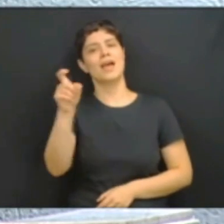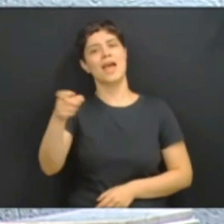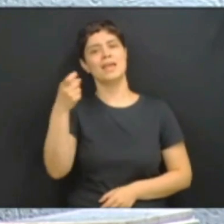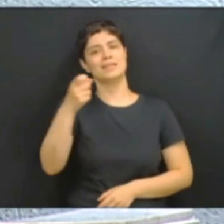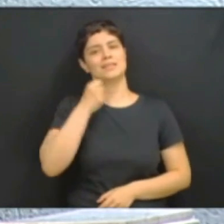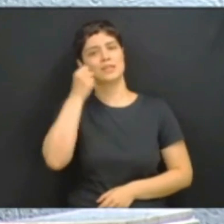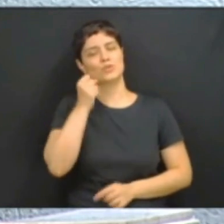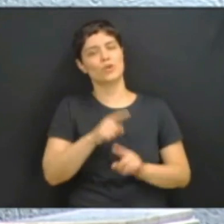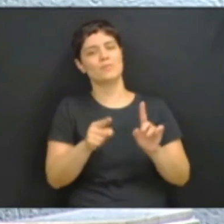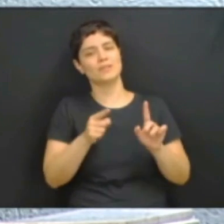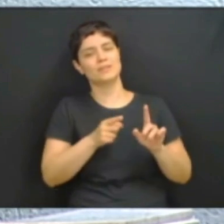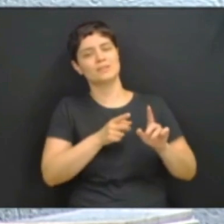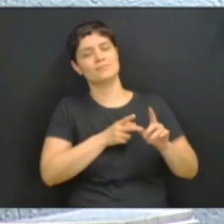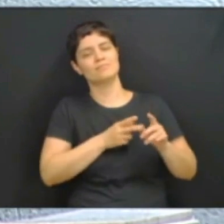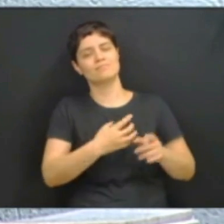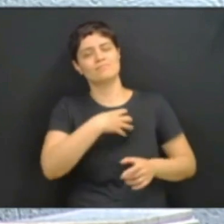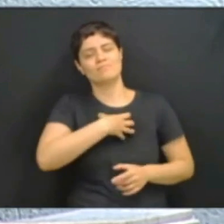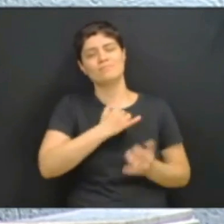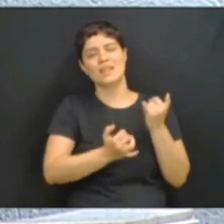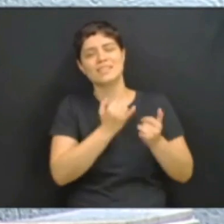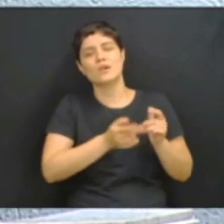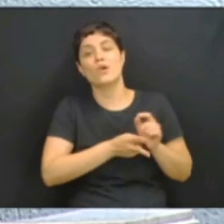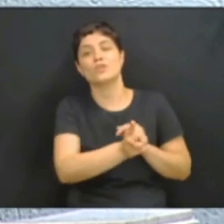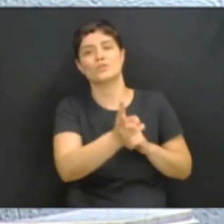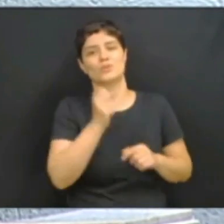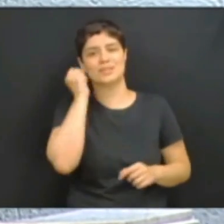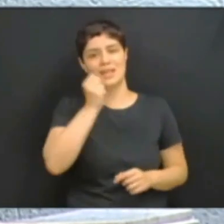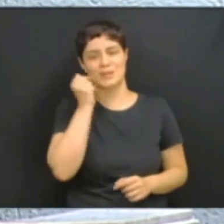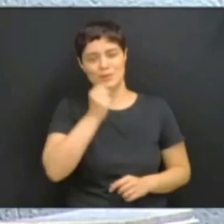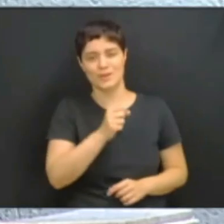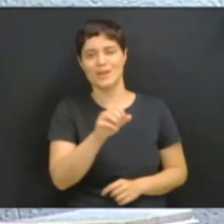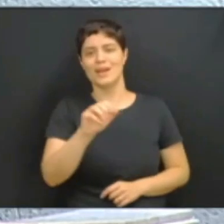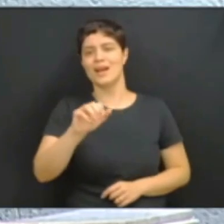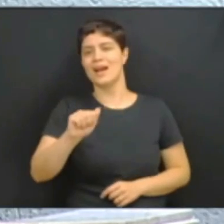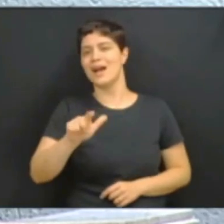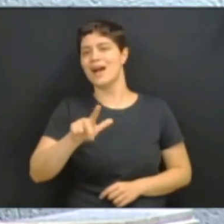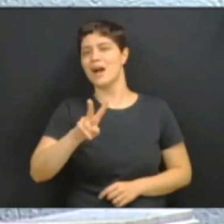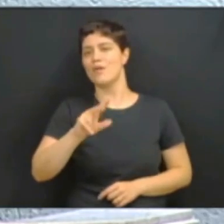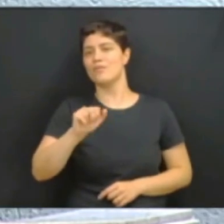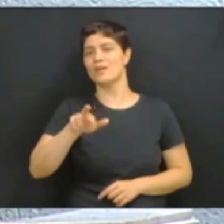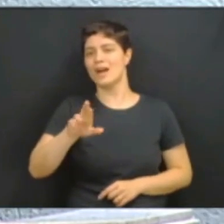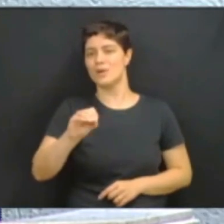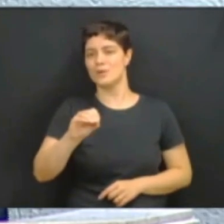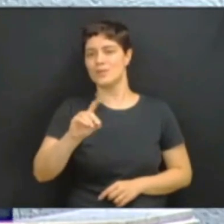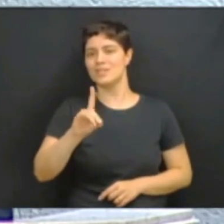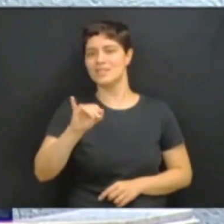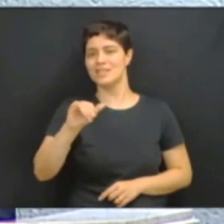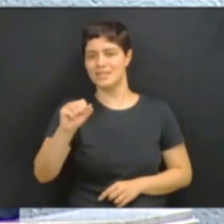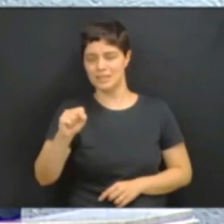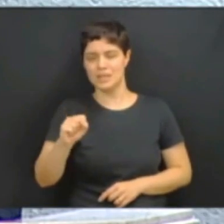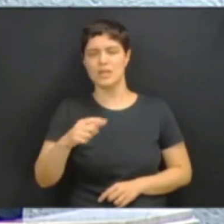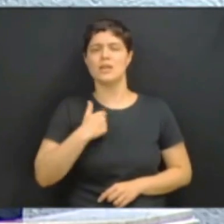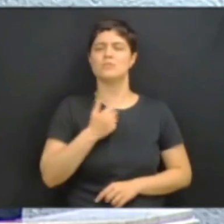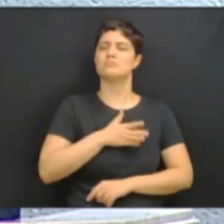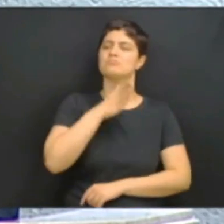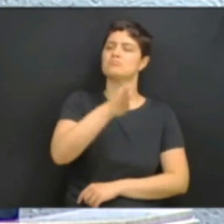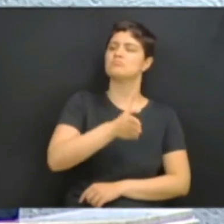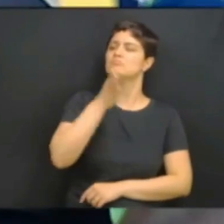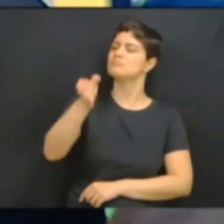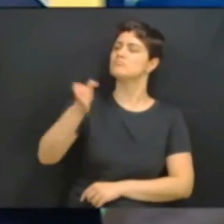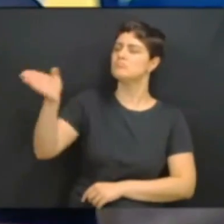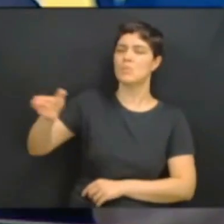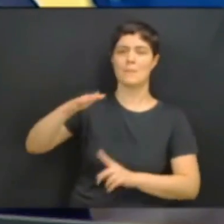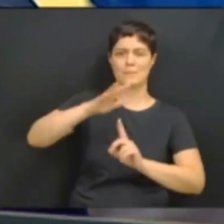Eu tenho girado o Paraná, presidente Traiano. Nos últimos dias do recesso, visitei 29